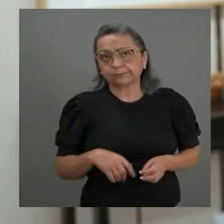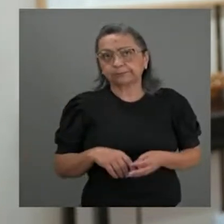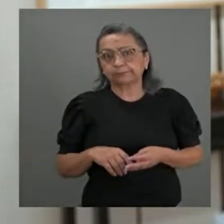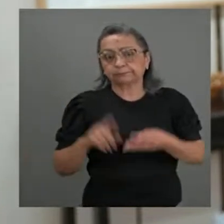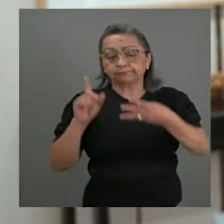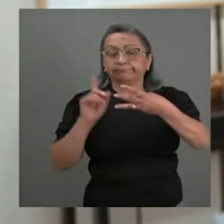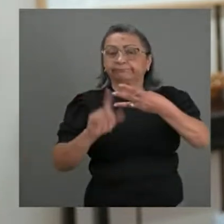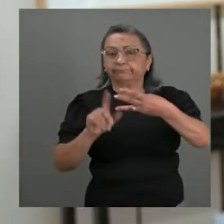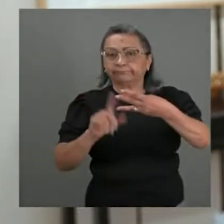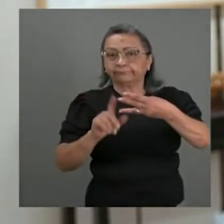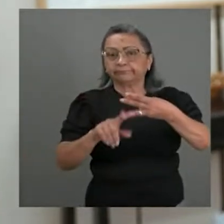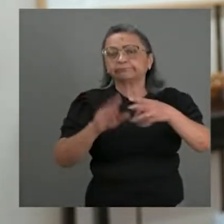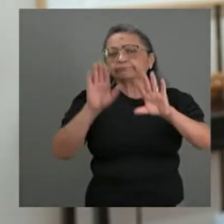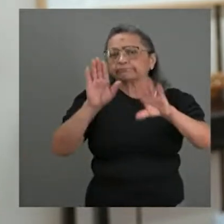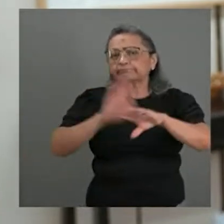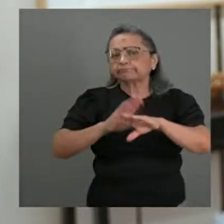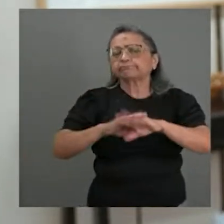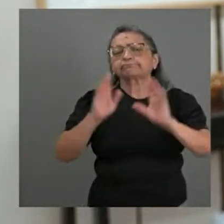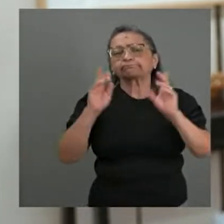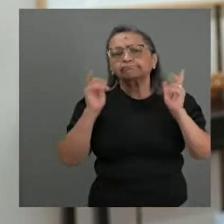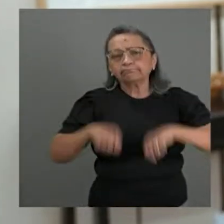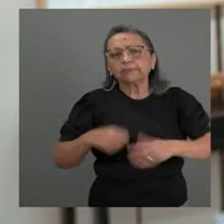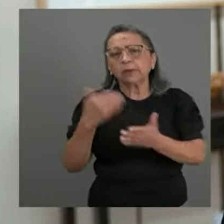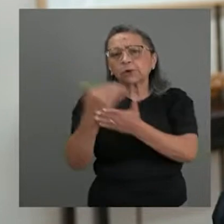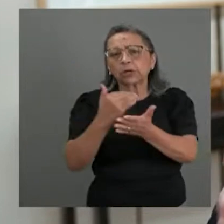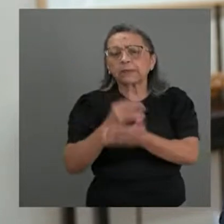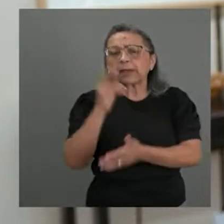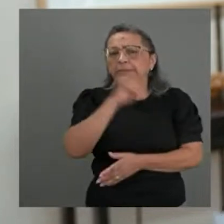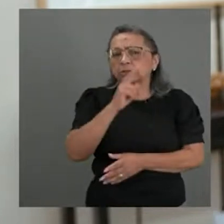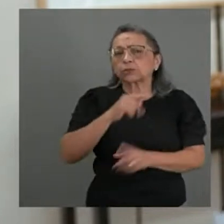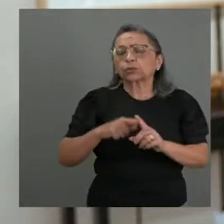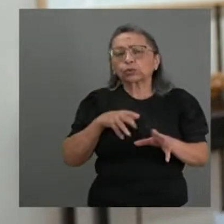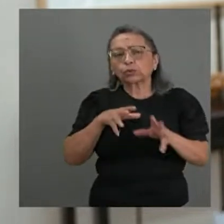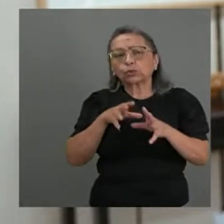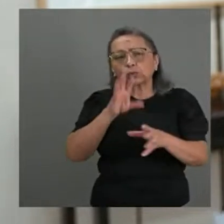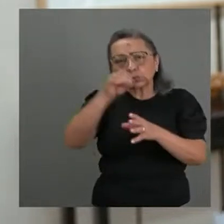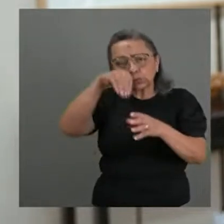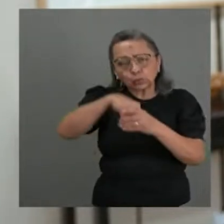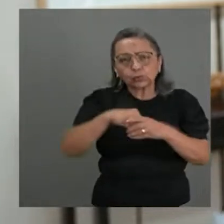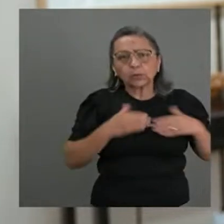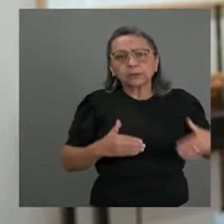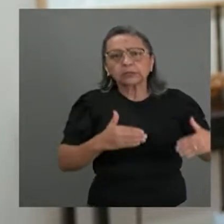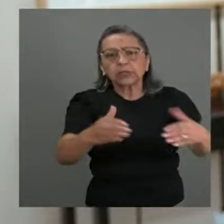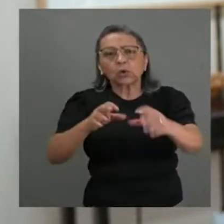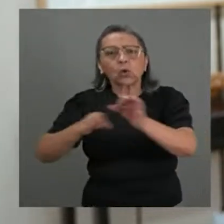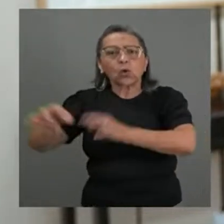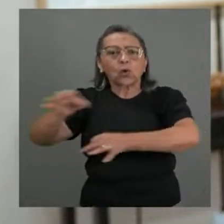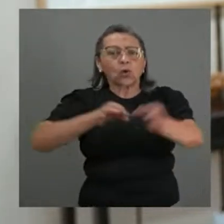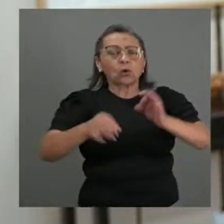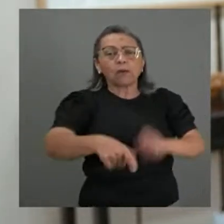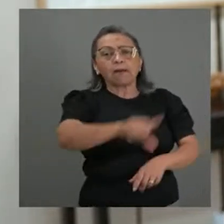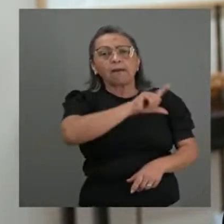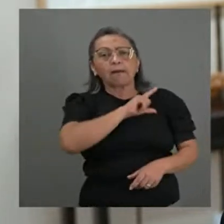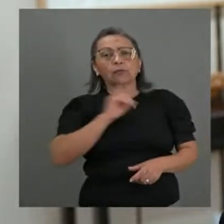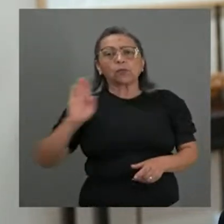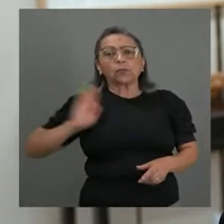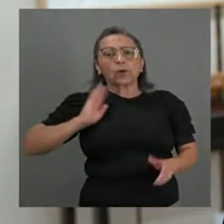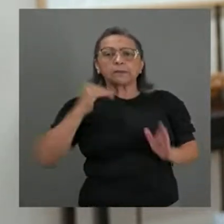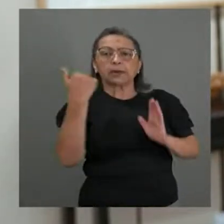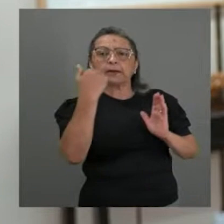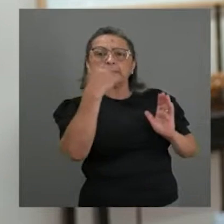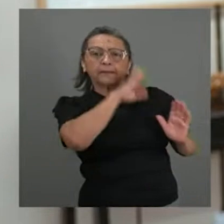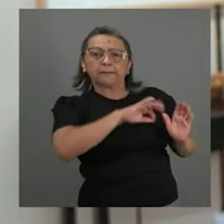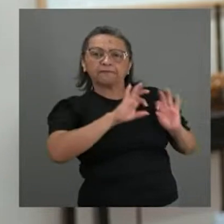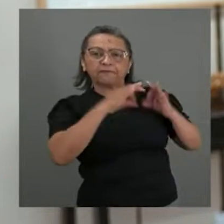Terceiro, com ações emergenciais, coordenadas nos ministérios, como antecipação do Bolsa Família